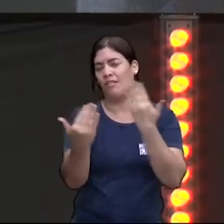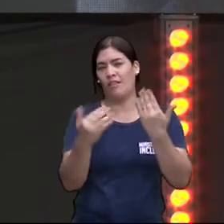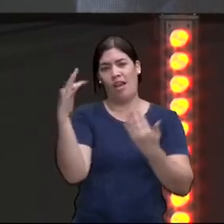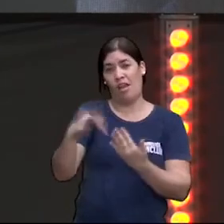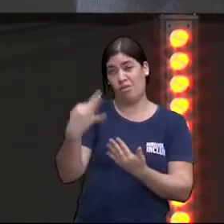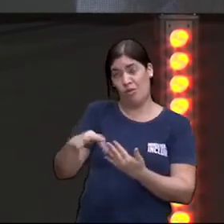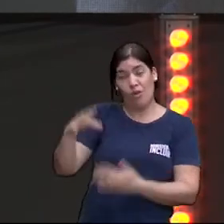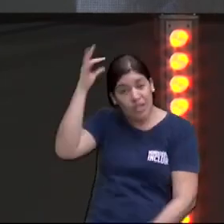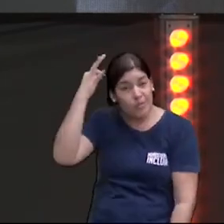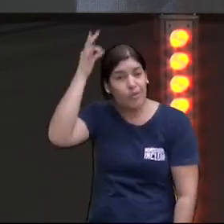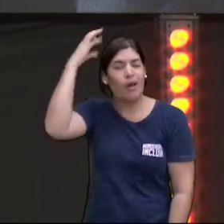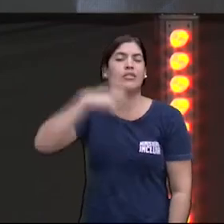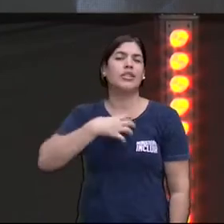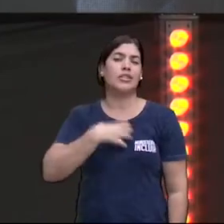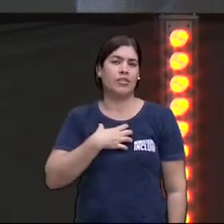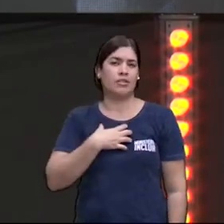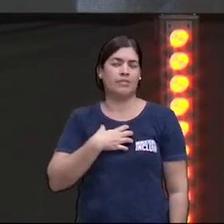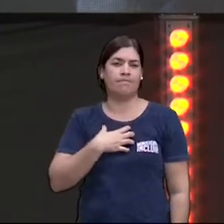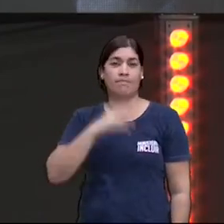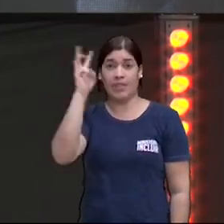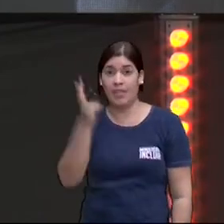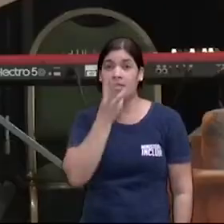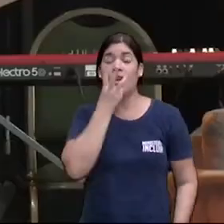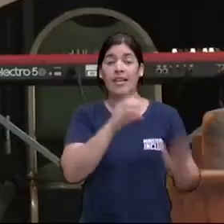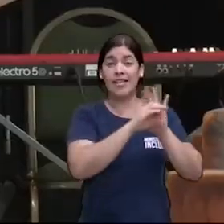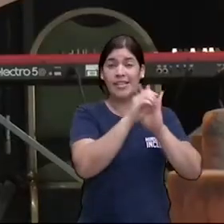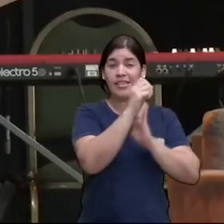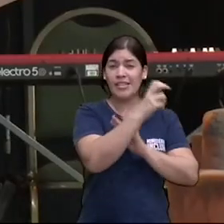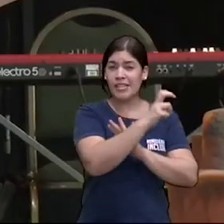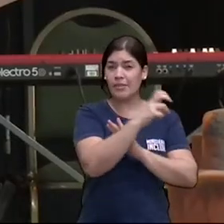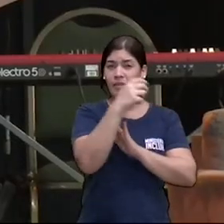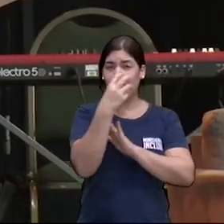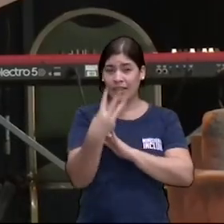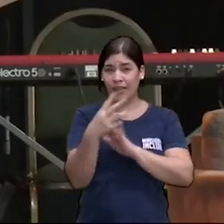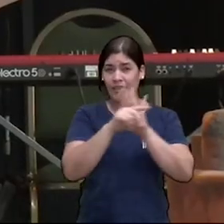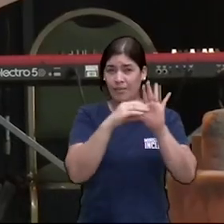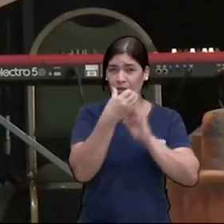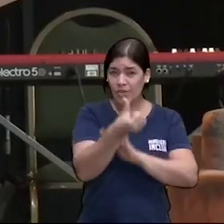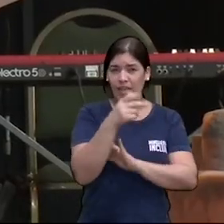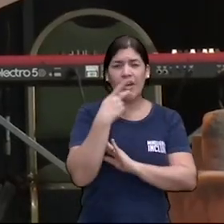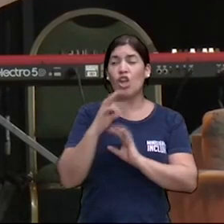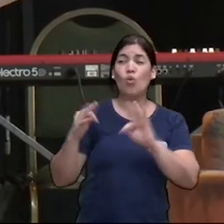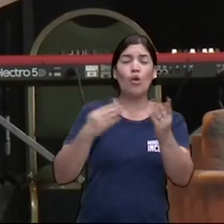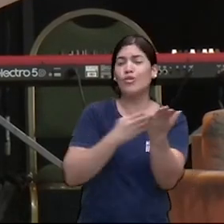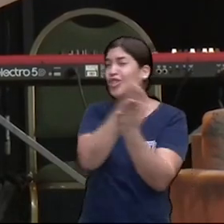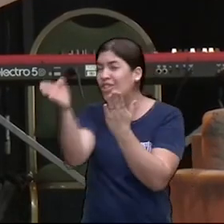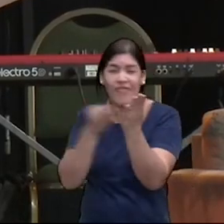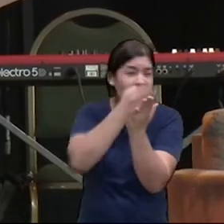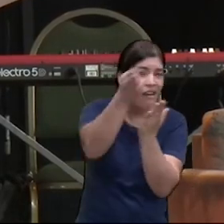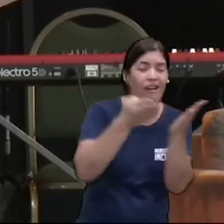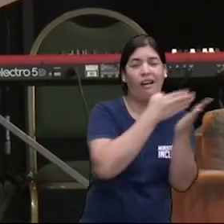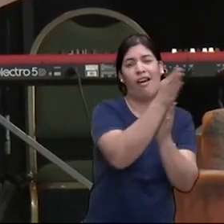que ele sentiu Isaías 53 6 diz todos nós nos desviamos cada qual voltou